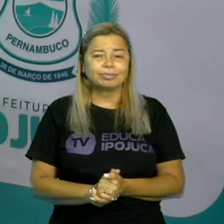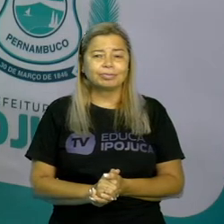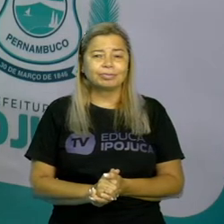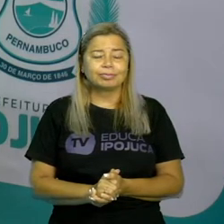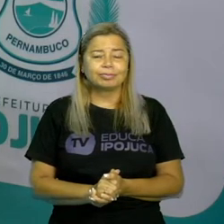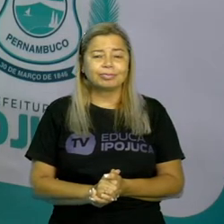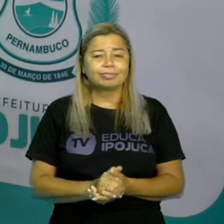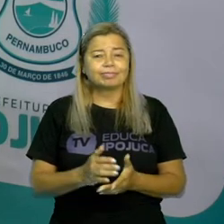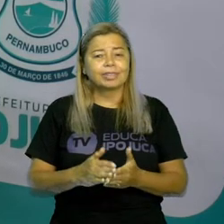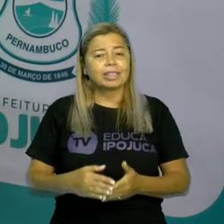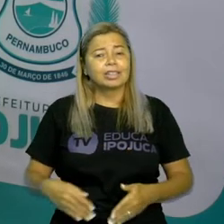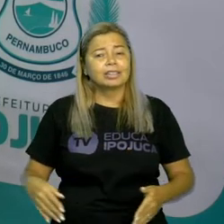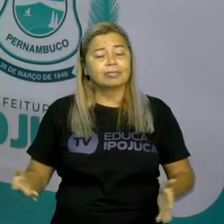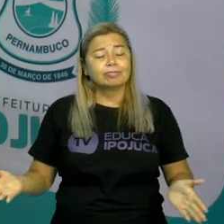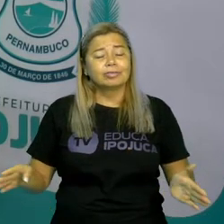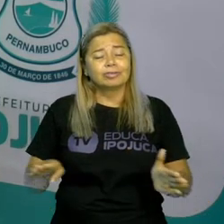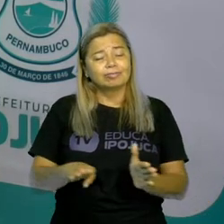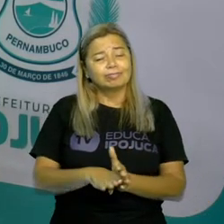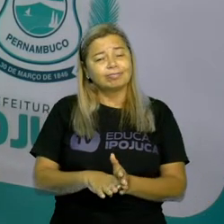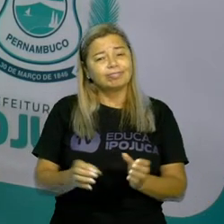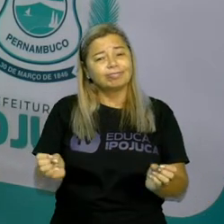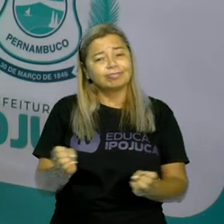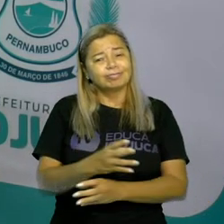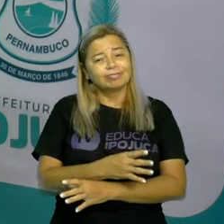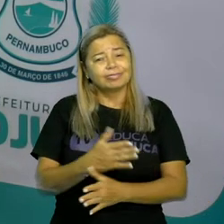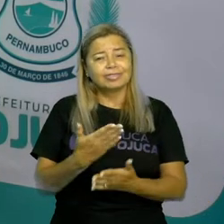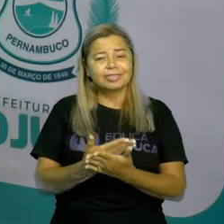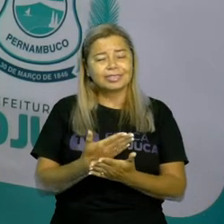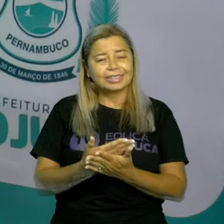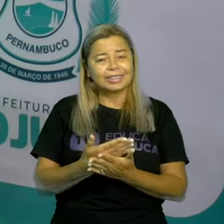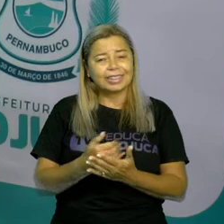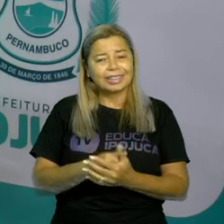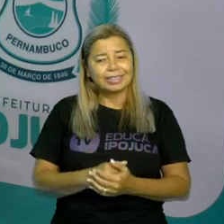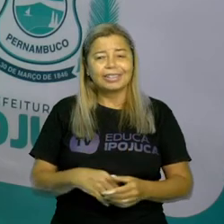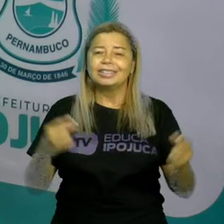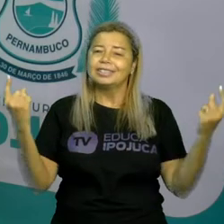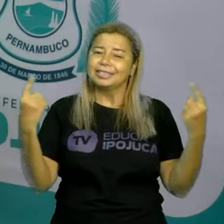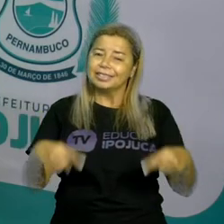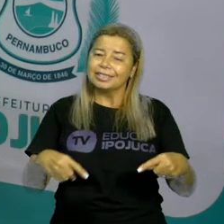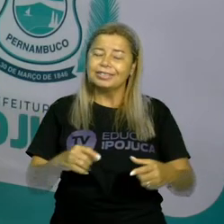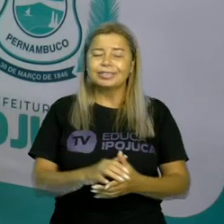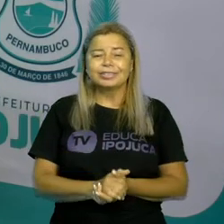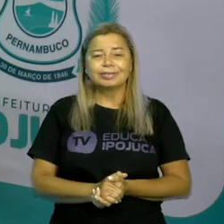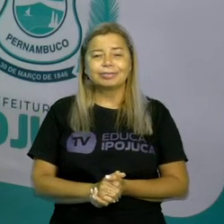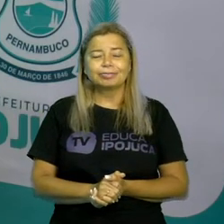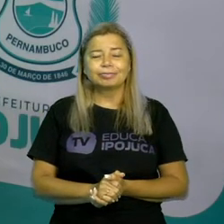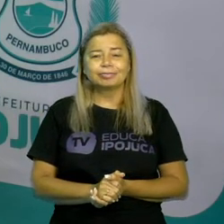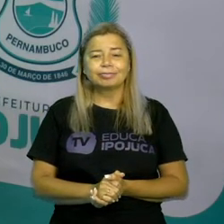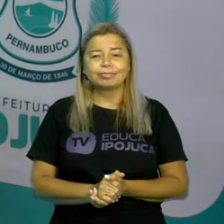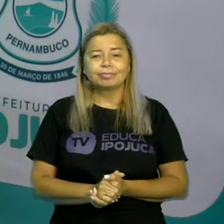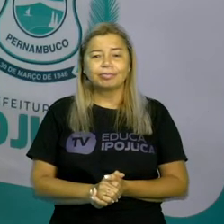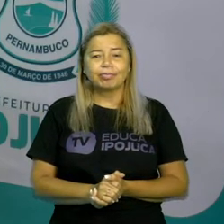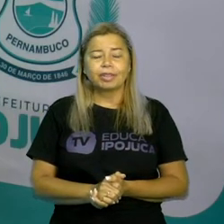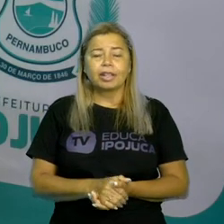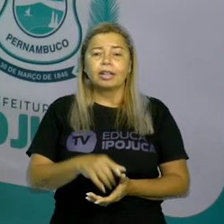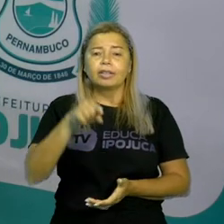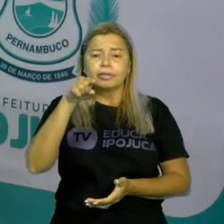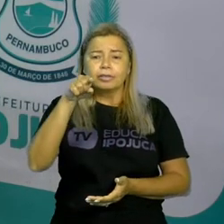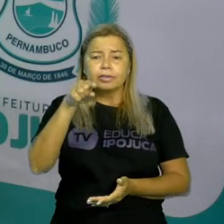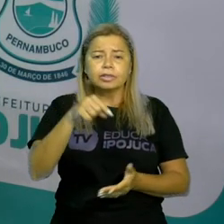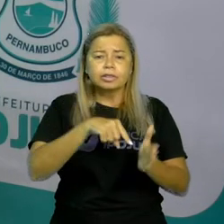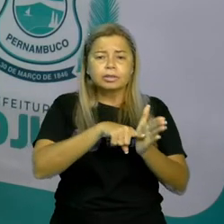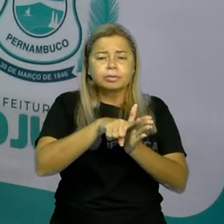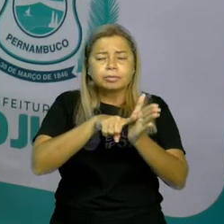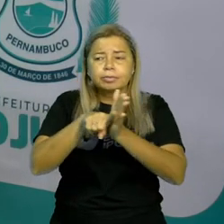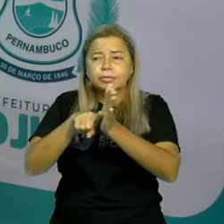E chegamos ao final da nossa aulinha com o nosso desafio, certo? Vocês vão pesquisar